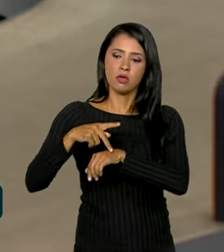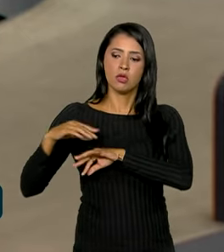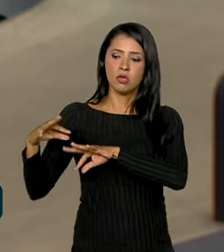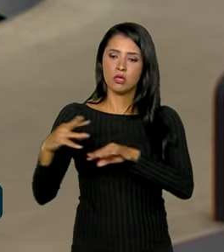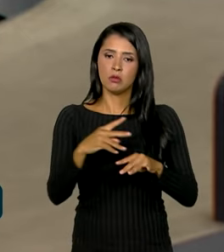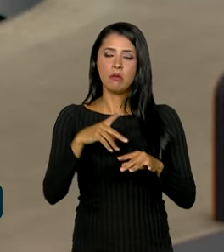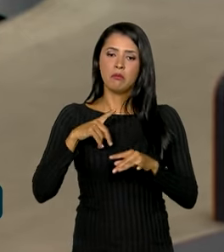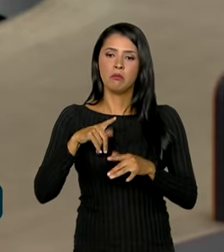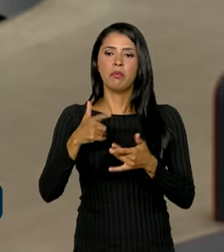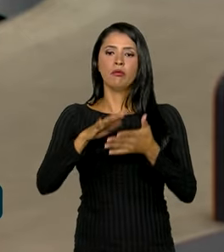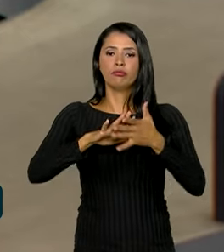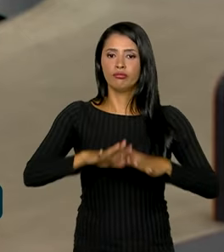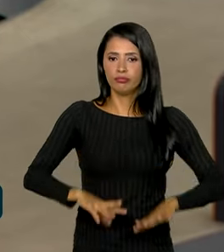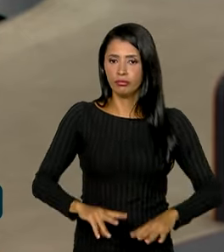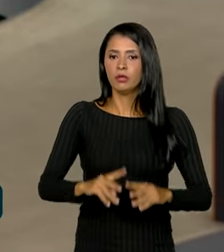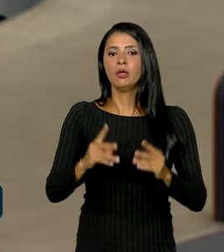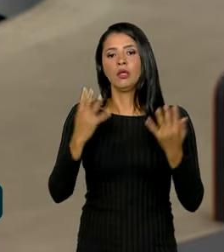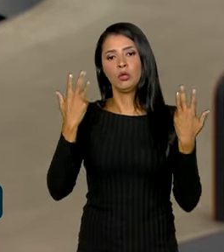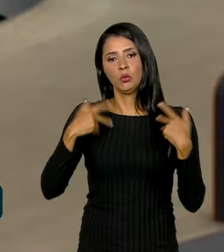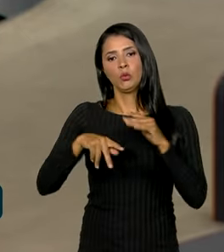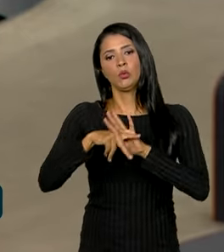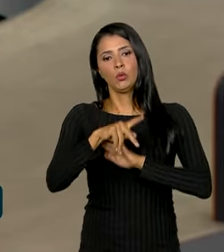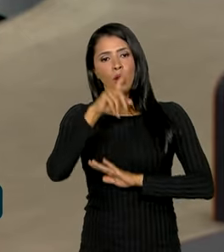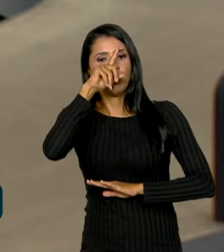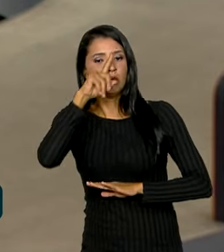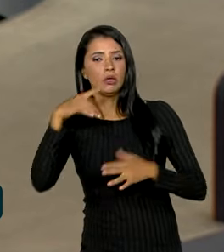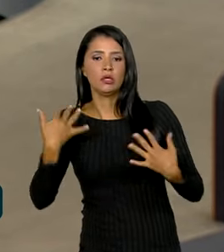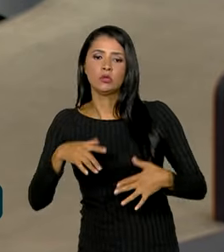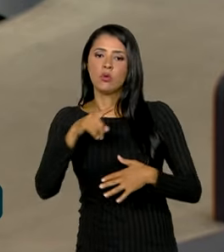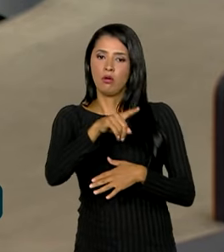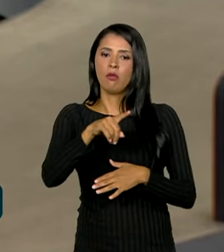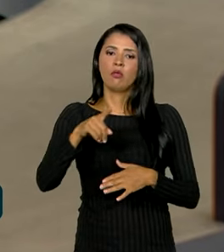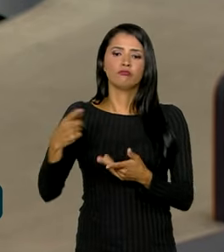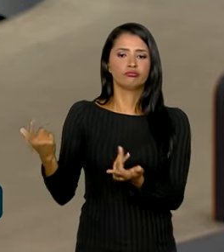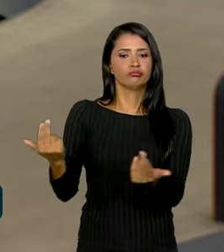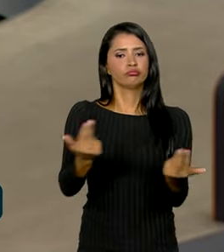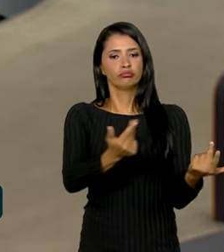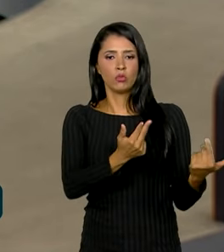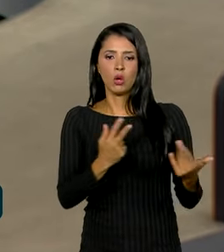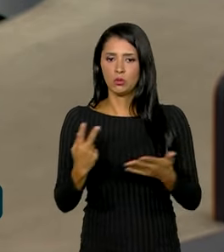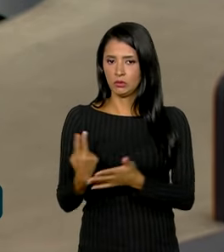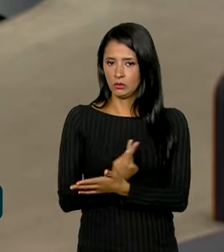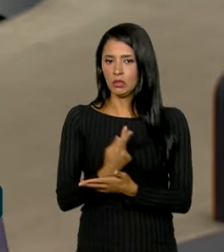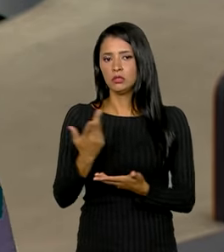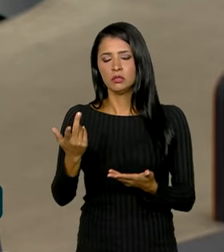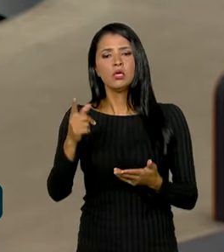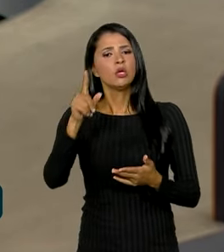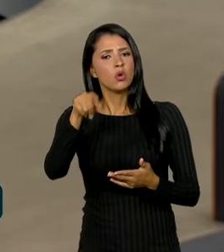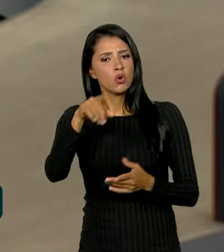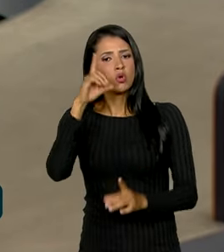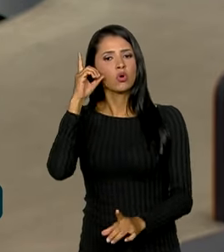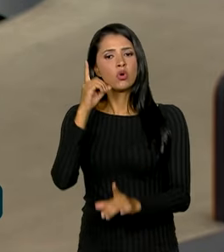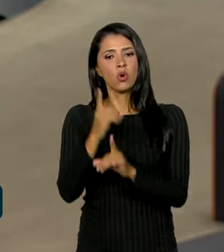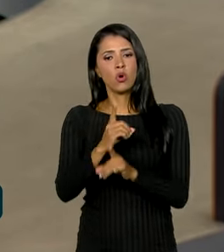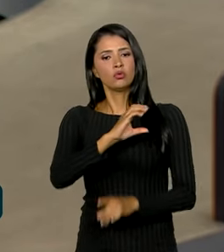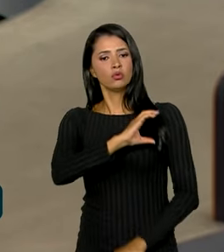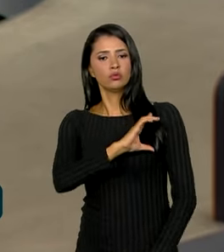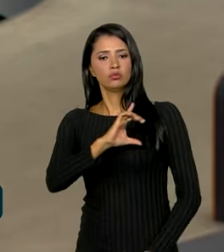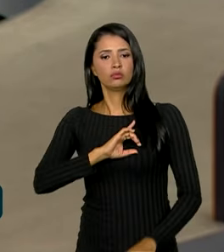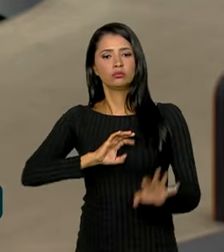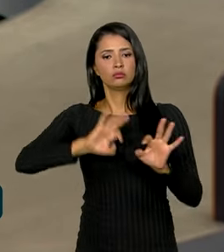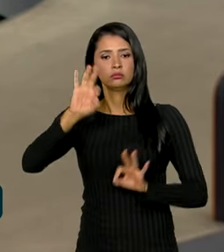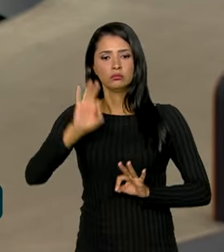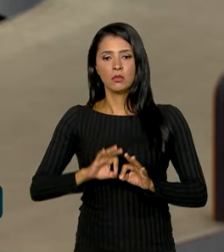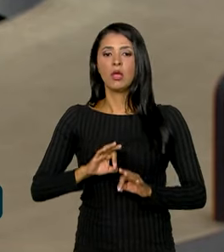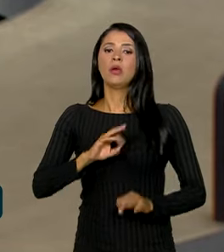desastres naturais, classificado pelos ministros como um inimigo comum. O evento foi coordenado pelos ministros